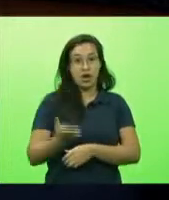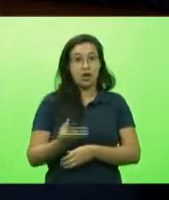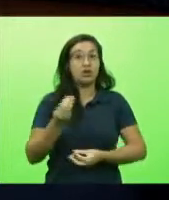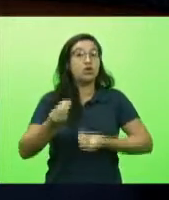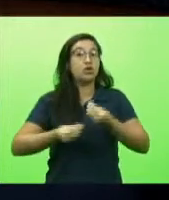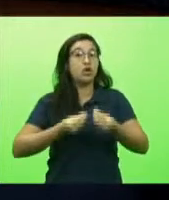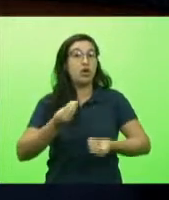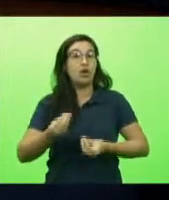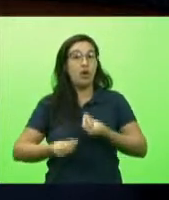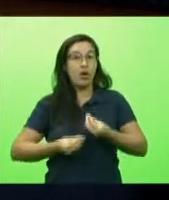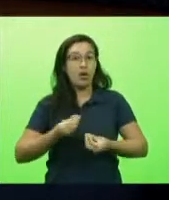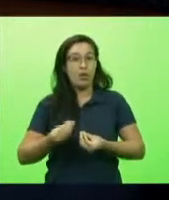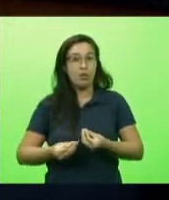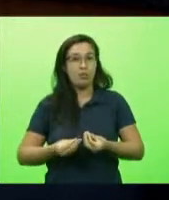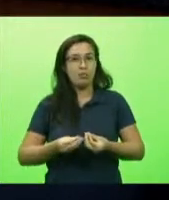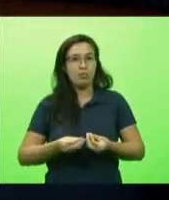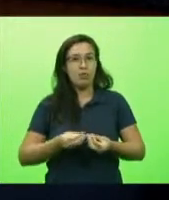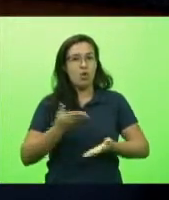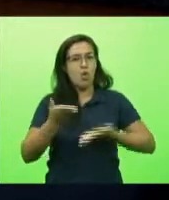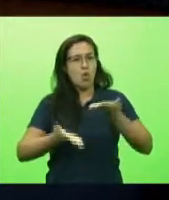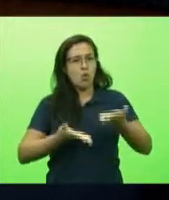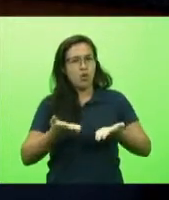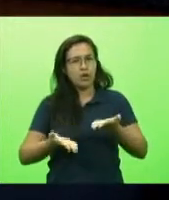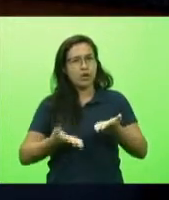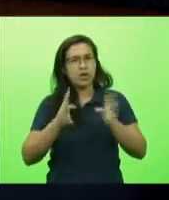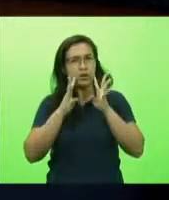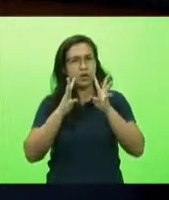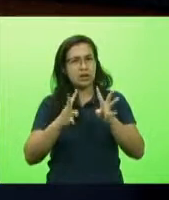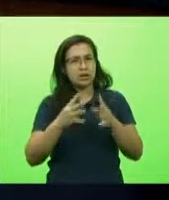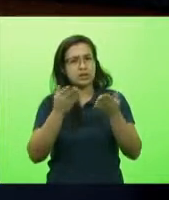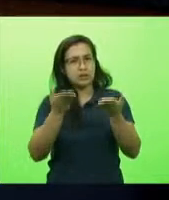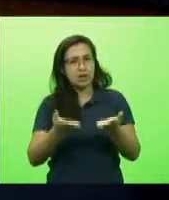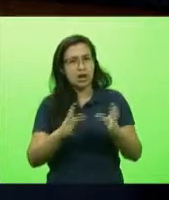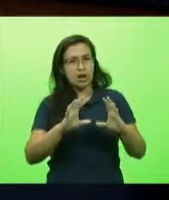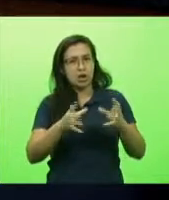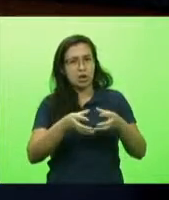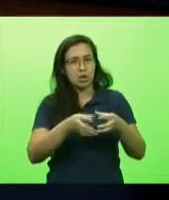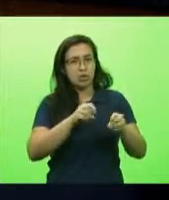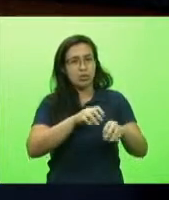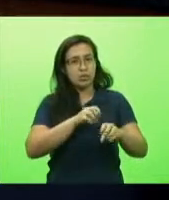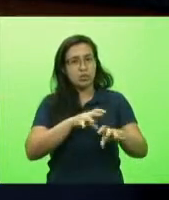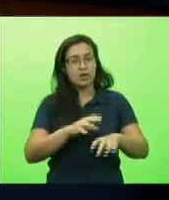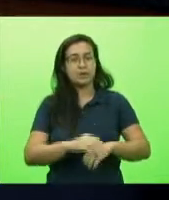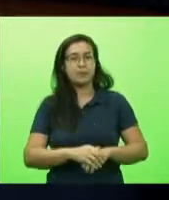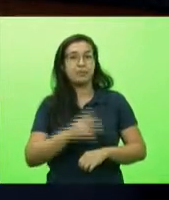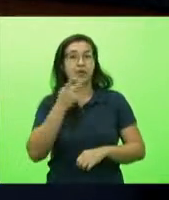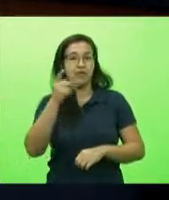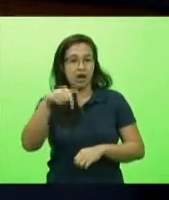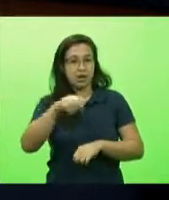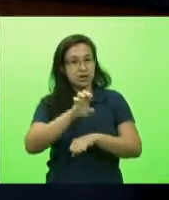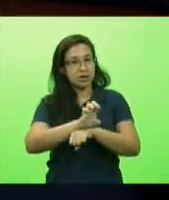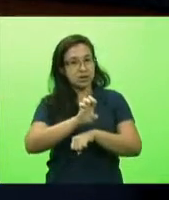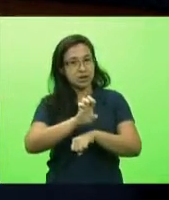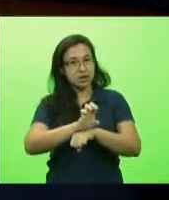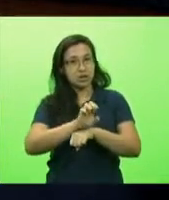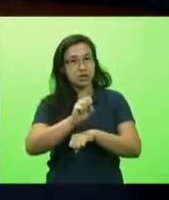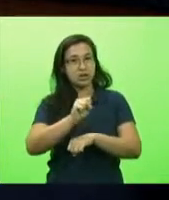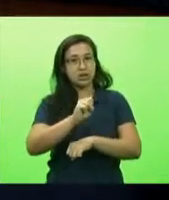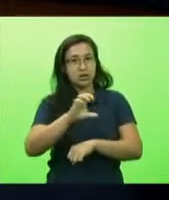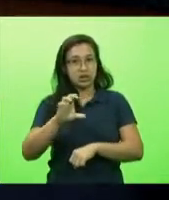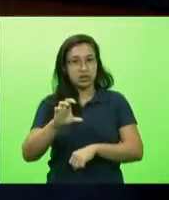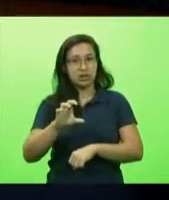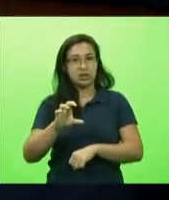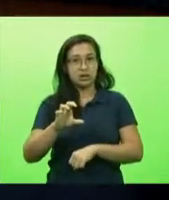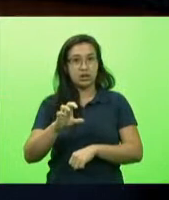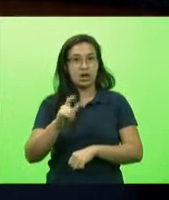a isso e aí que eu quero abordar Santa Catarina nós tivemos a governadora do Rio Grande